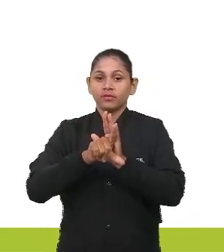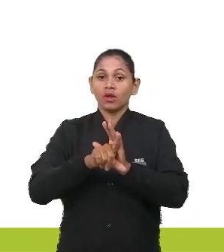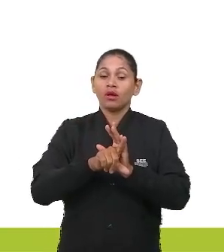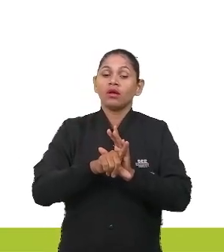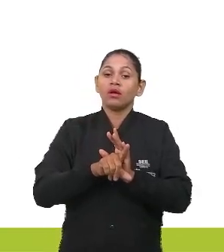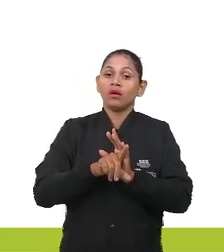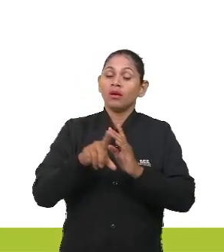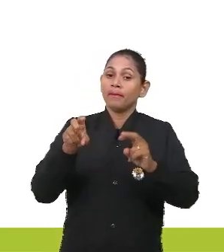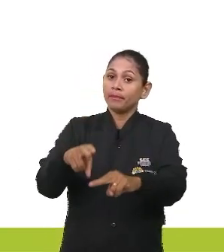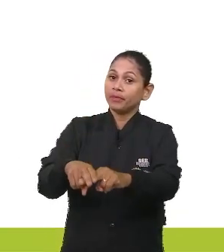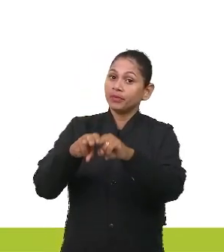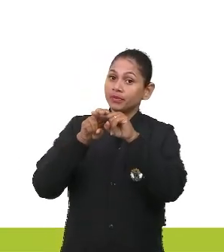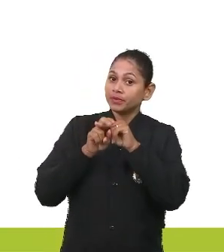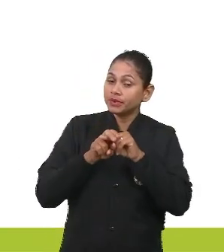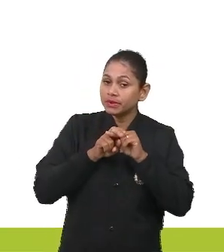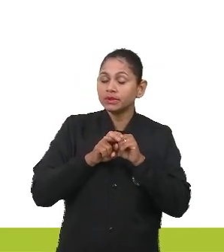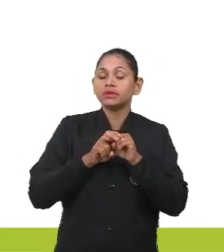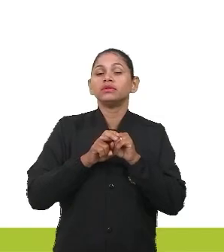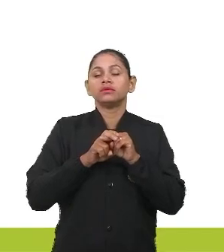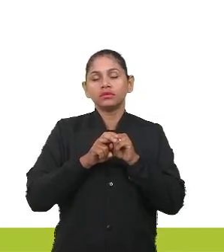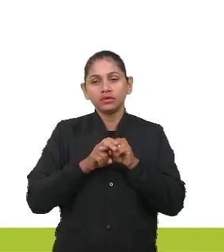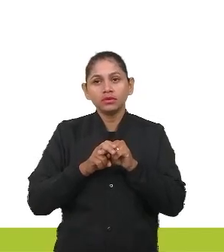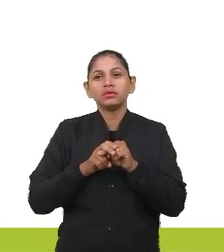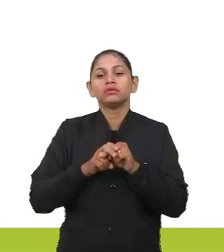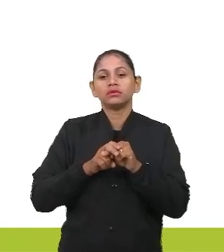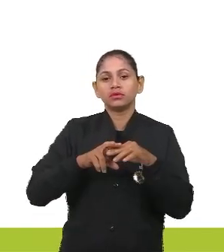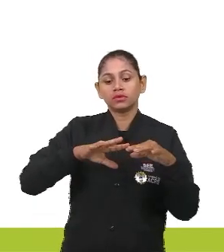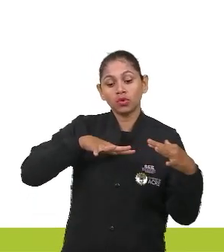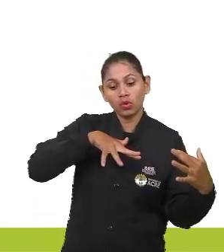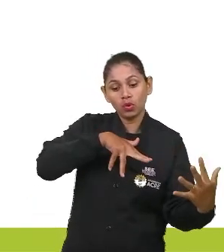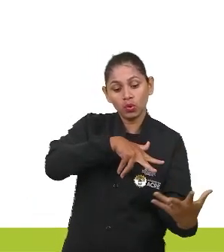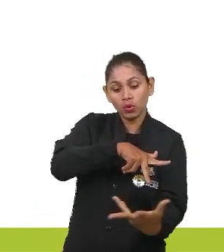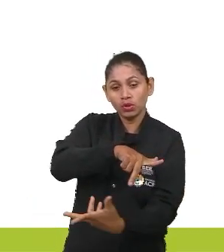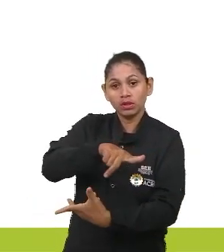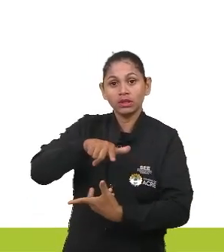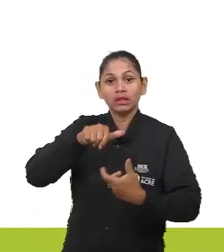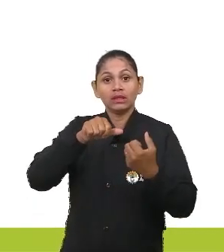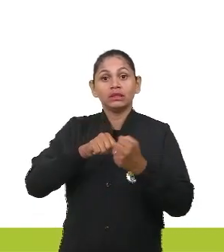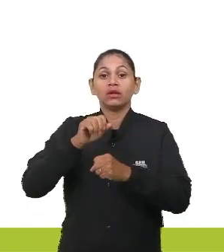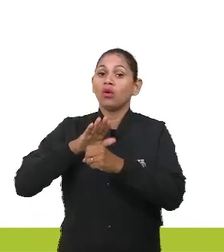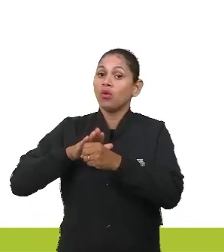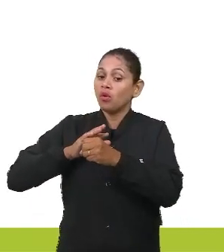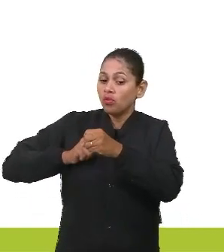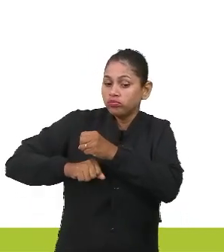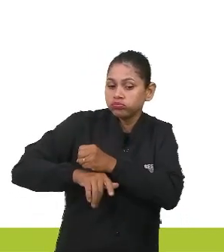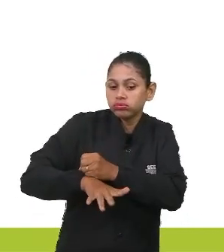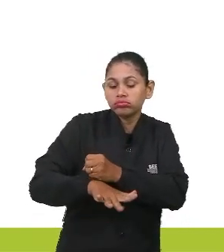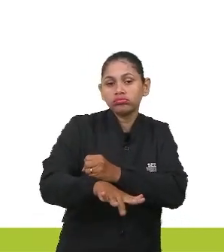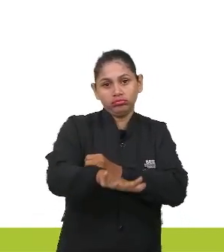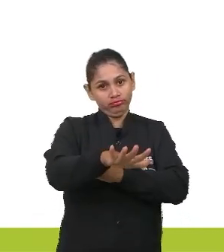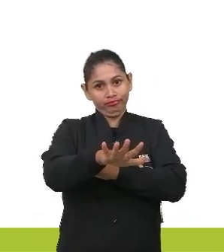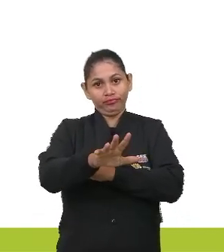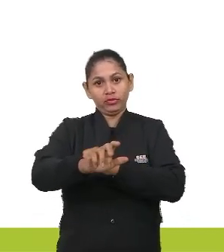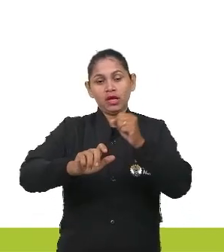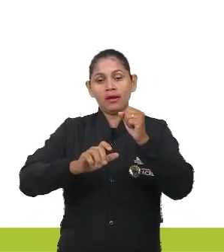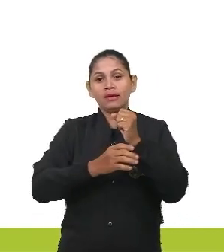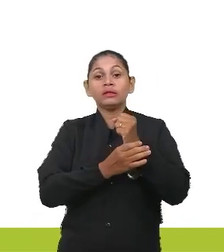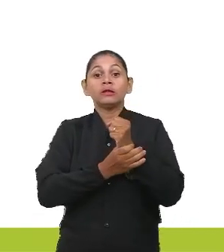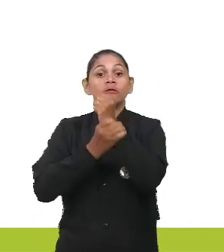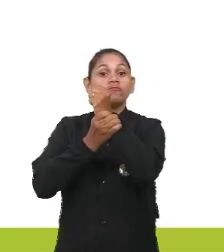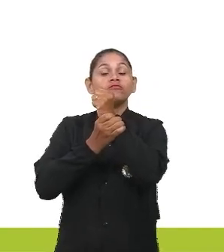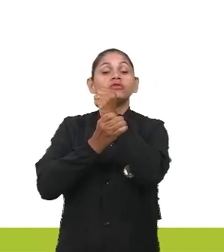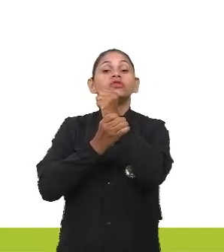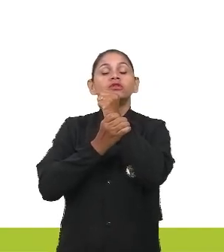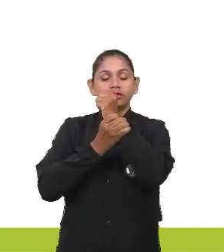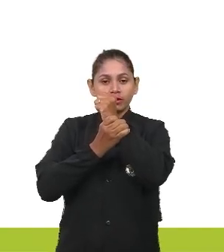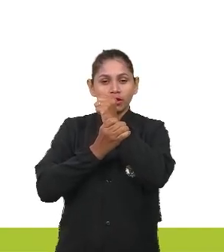universalização do saneamento básico no Brasil. Ou seja, garantir a todos os cidadãos